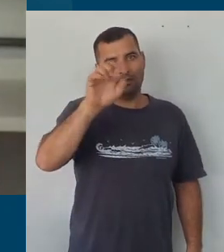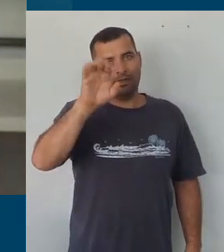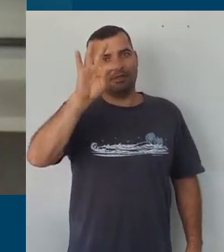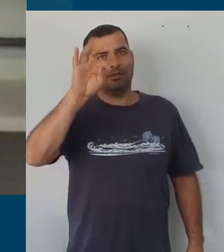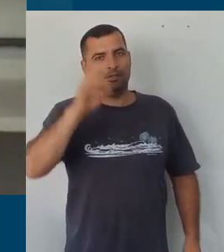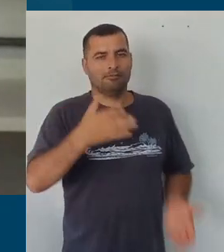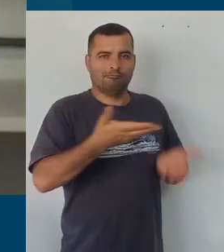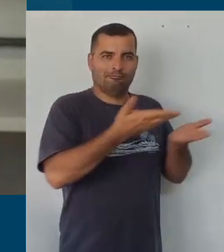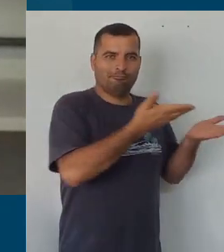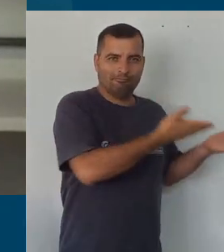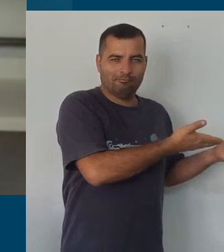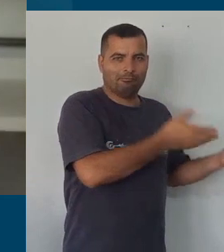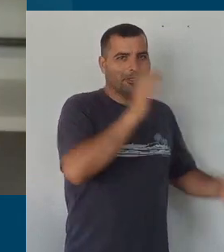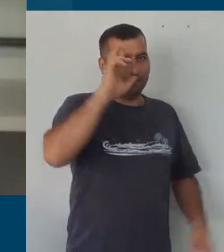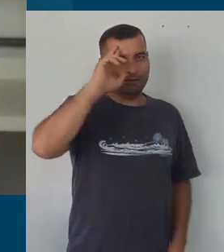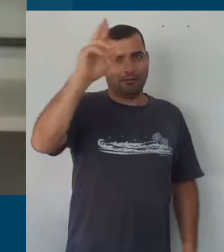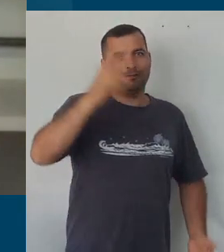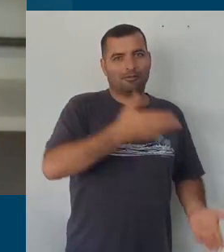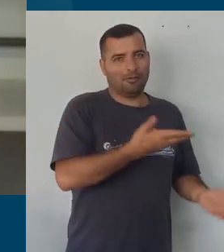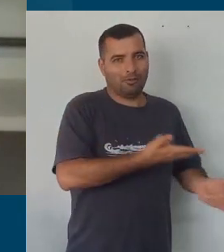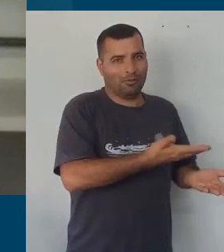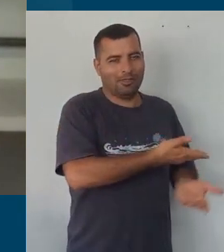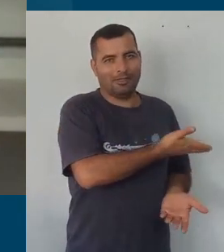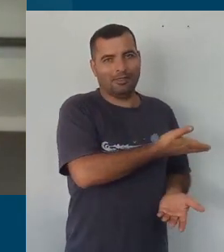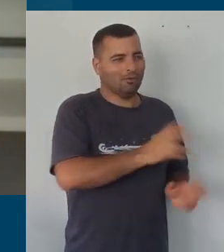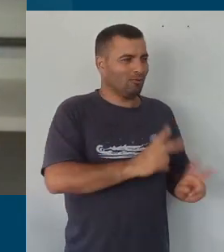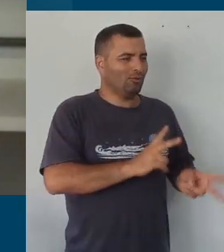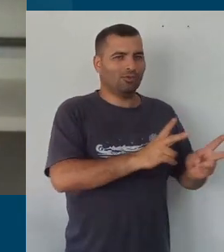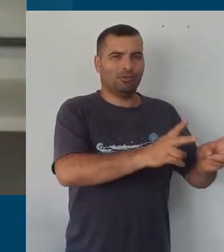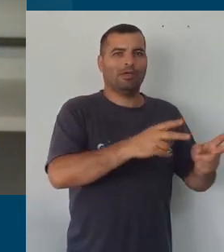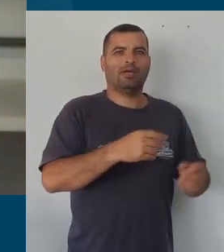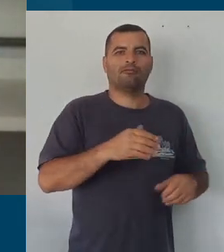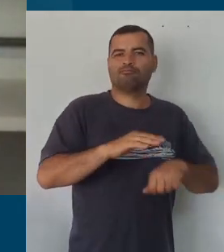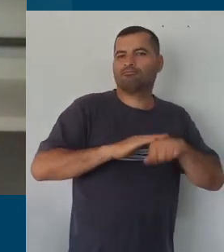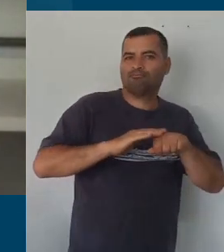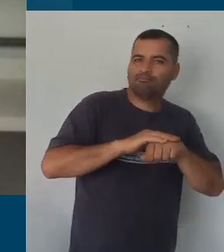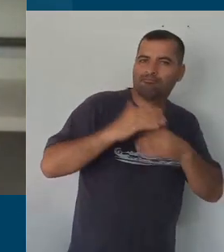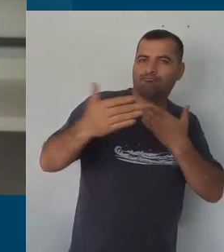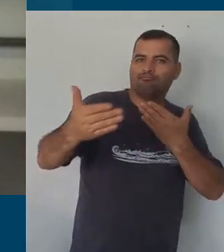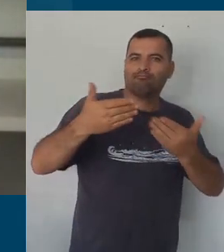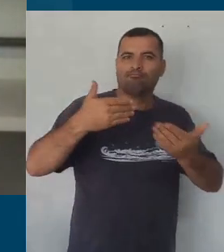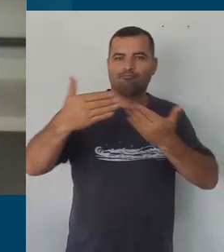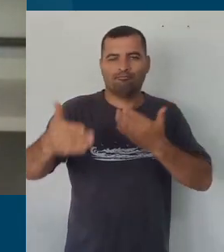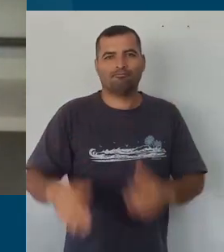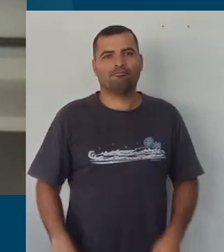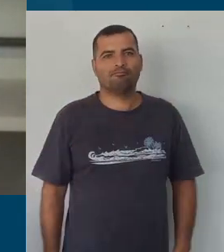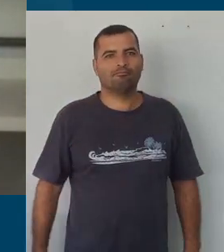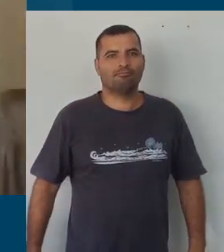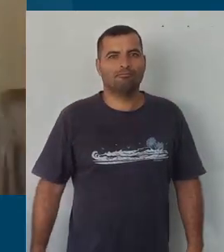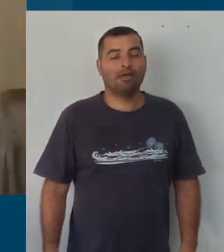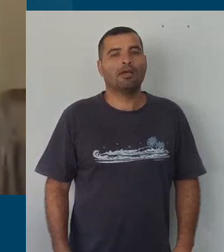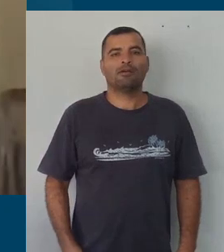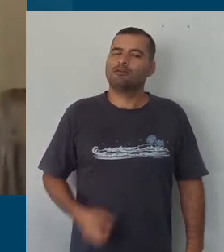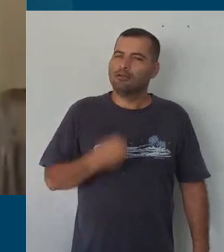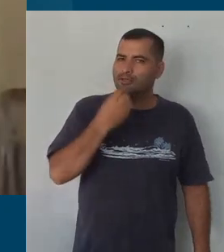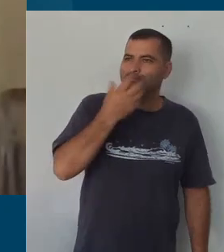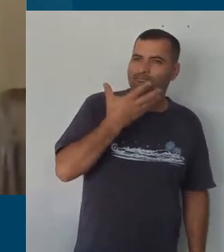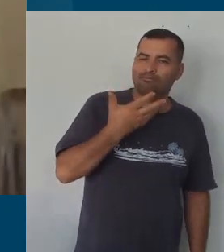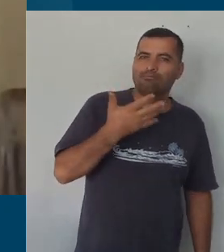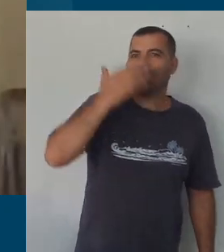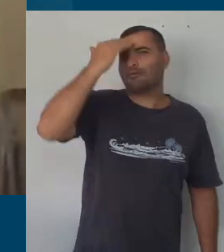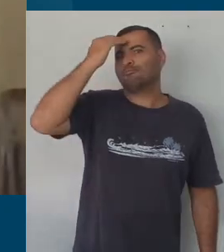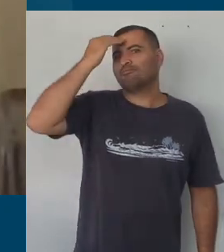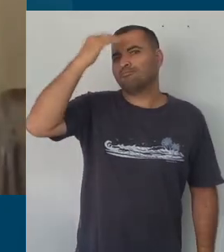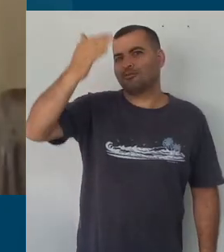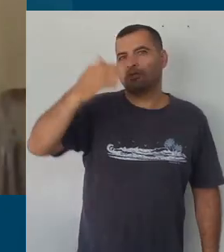comandar aqui a nossa continuidade de diálogo. bom, obrigado professora